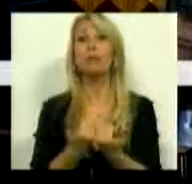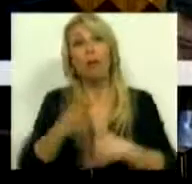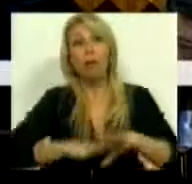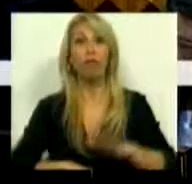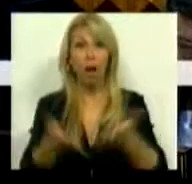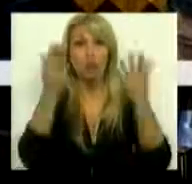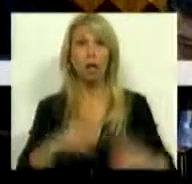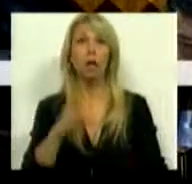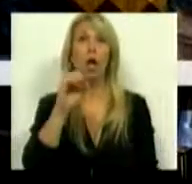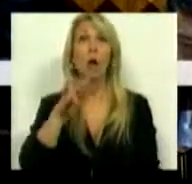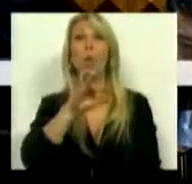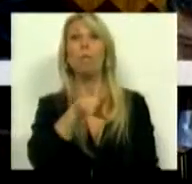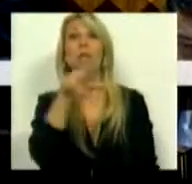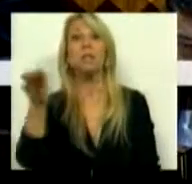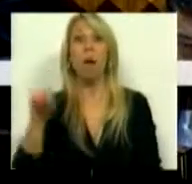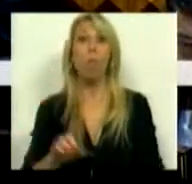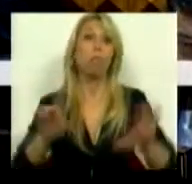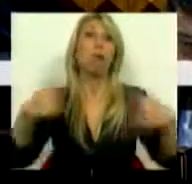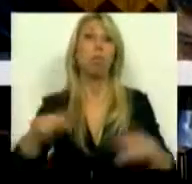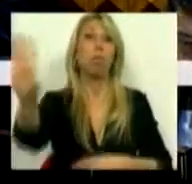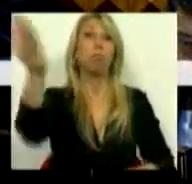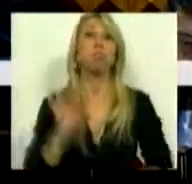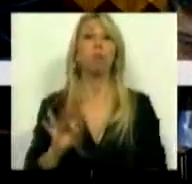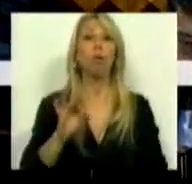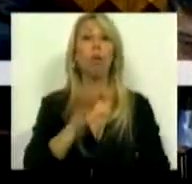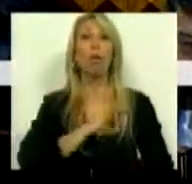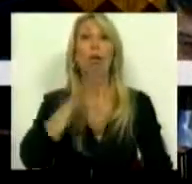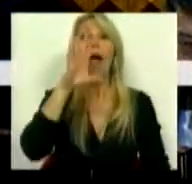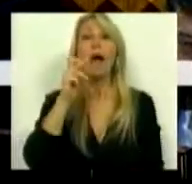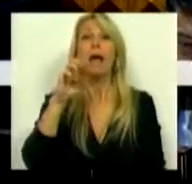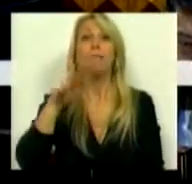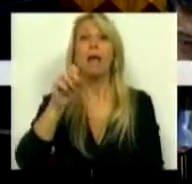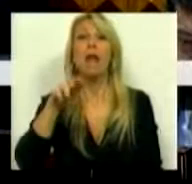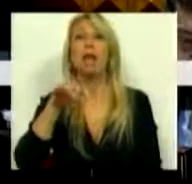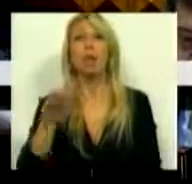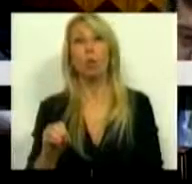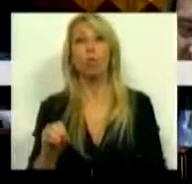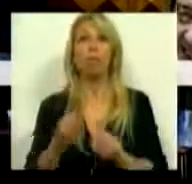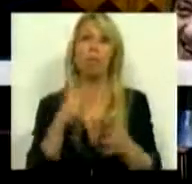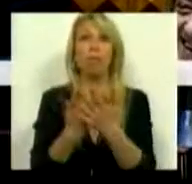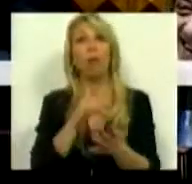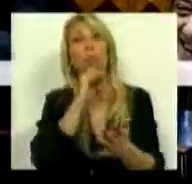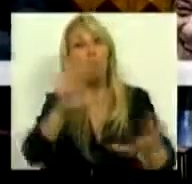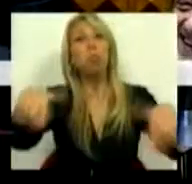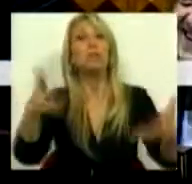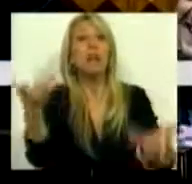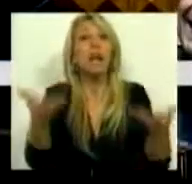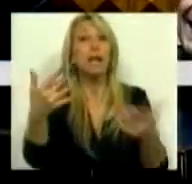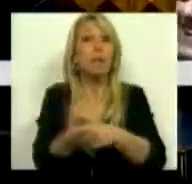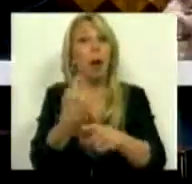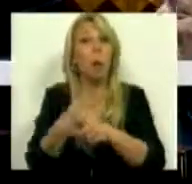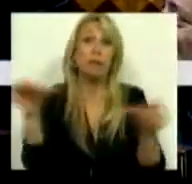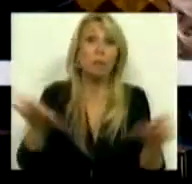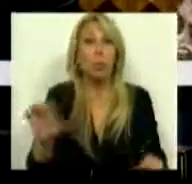talvez, o Sr. Hermério Carlos para a presidir. Talvez não fosse pior para equilibrar as coisas. Mas dizia-lhe eu, portanto, o IRC,